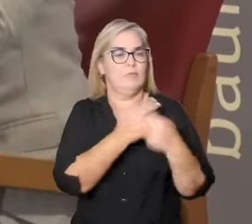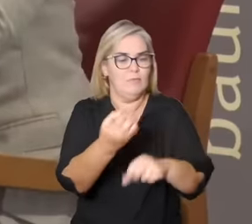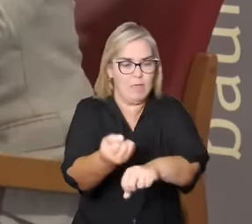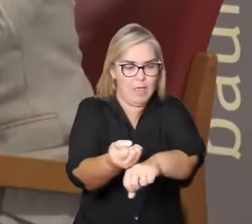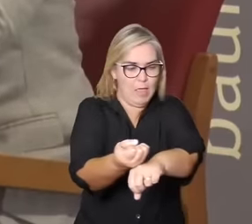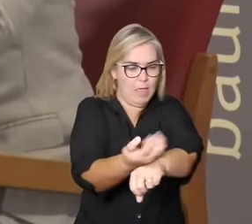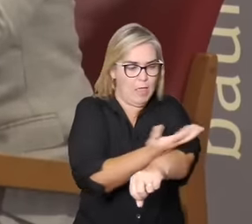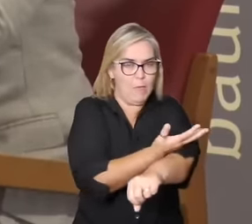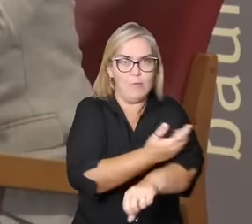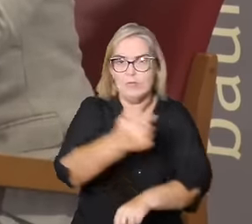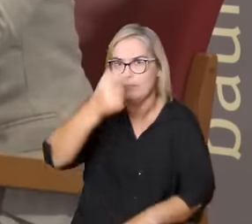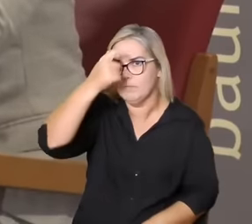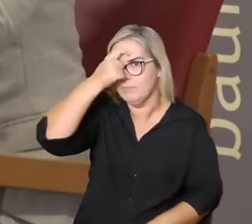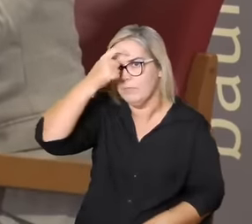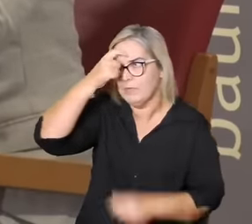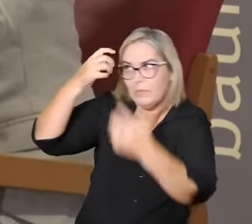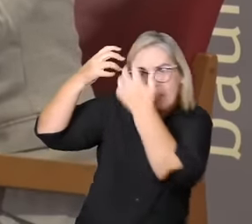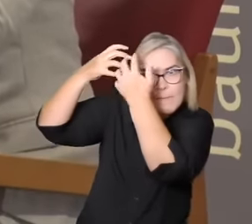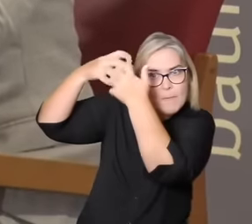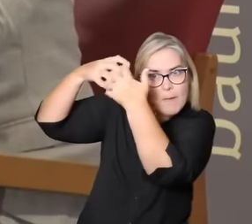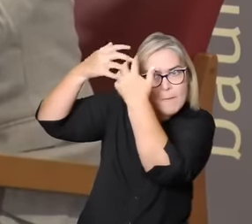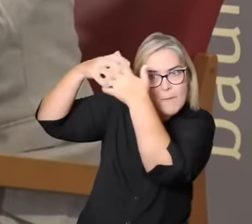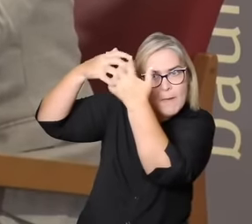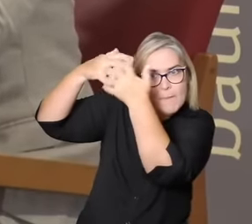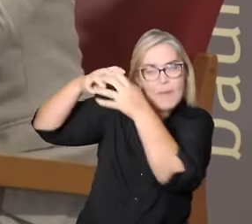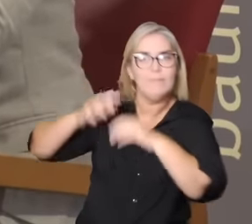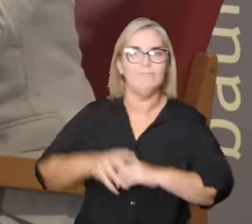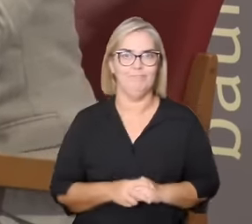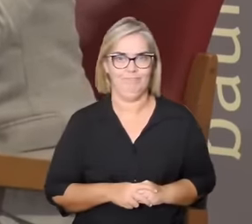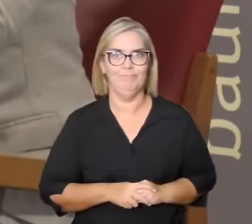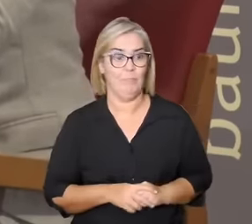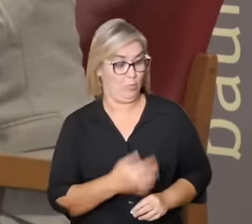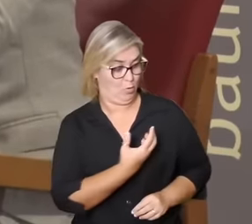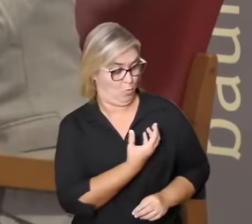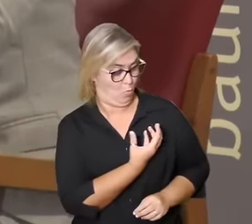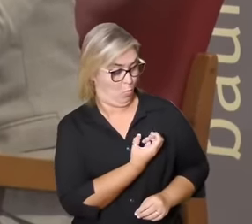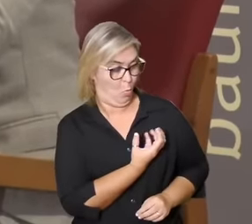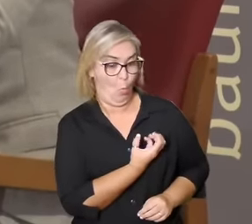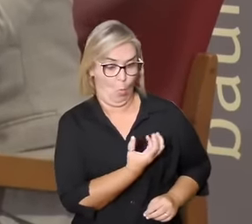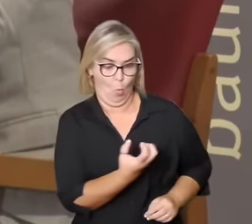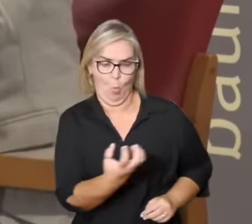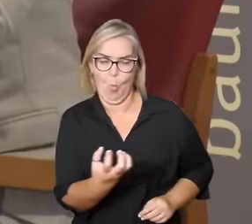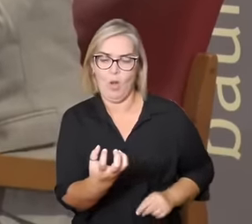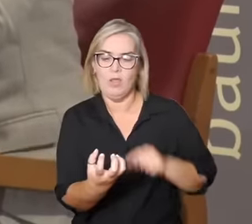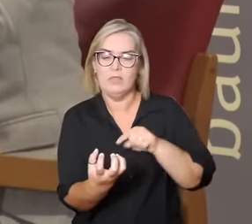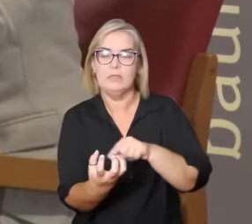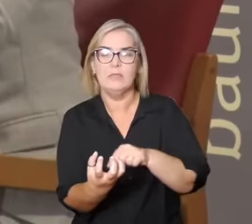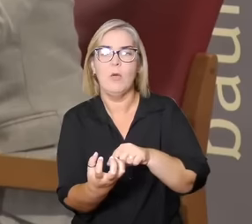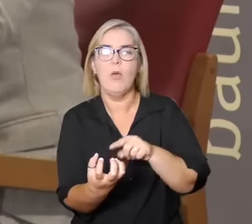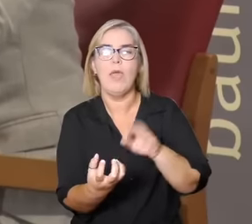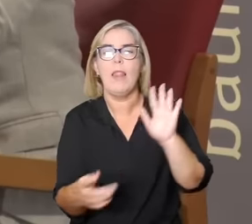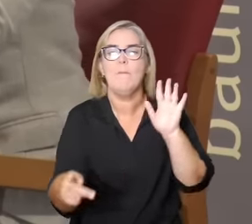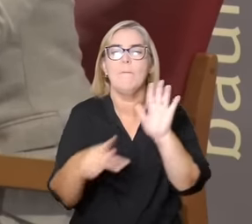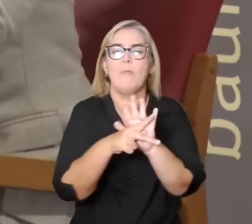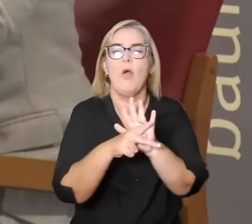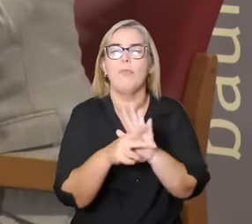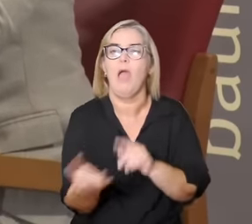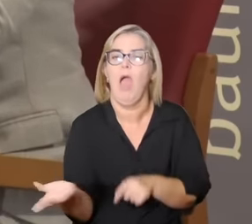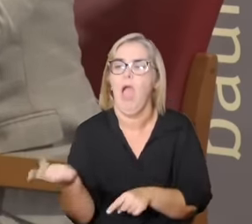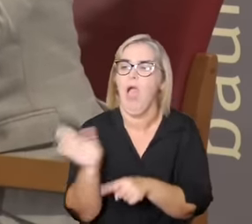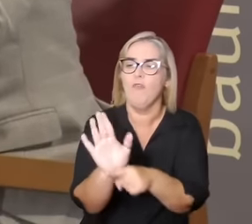coisa separada da outra. Mas o coração é a fonte do pensamento, a pode falar de intelecto também,